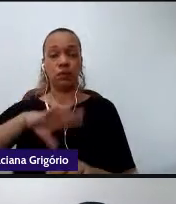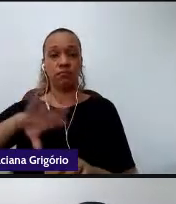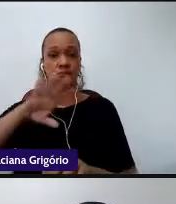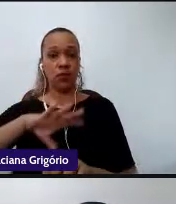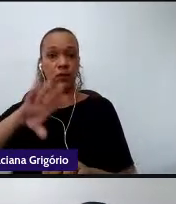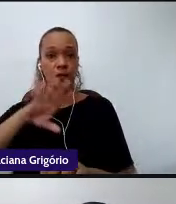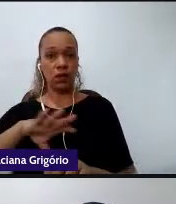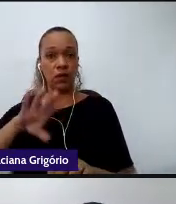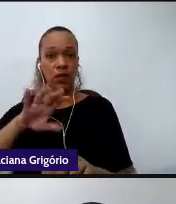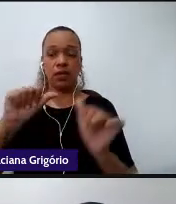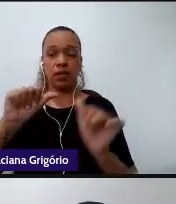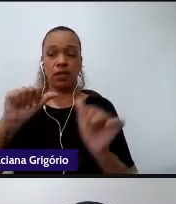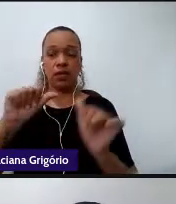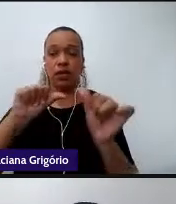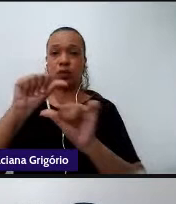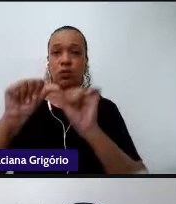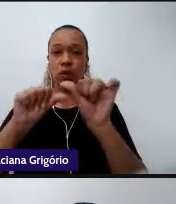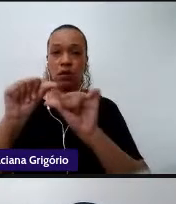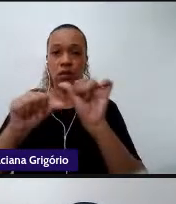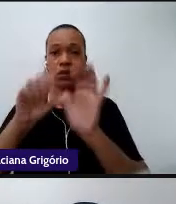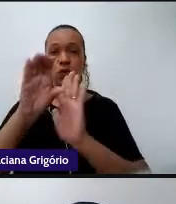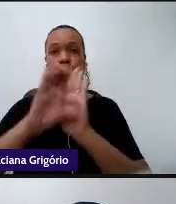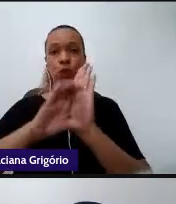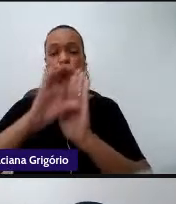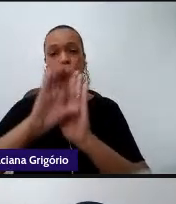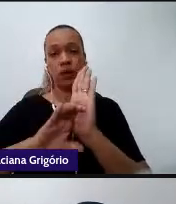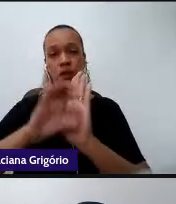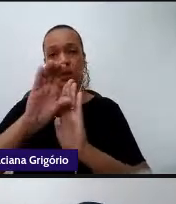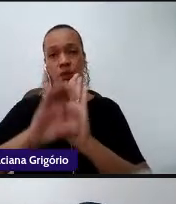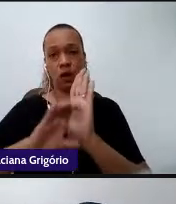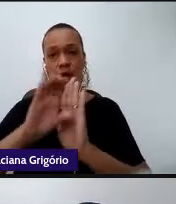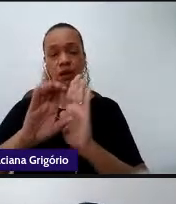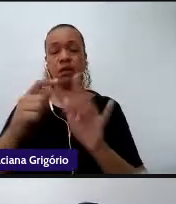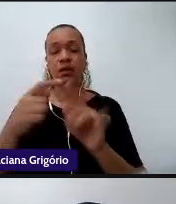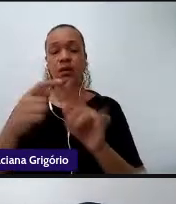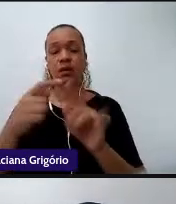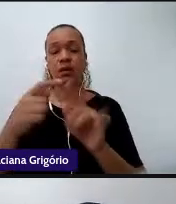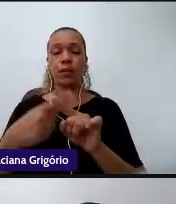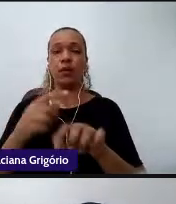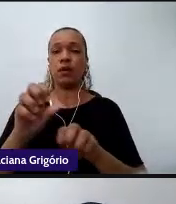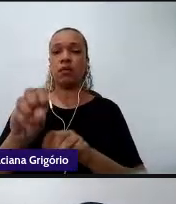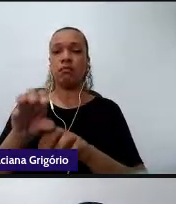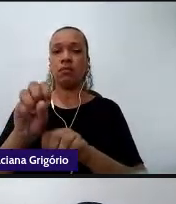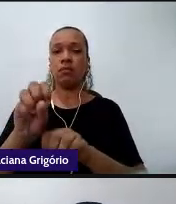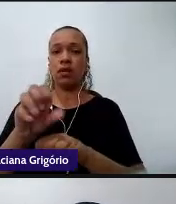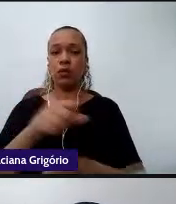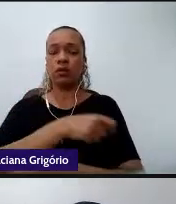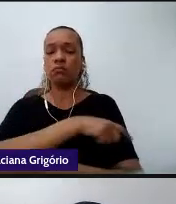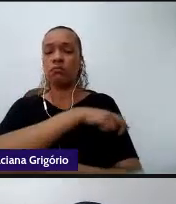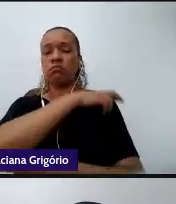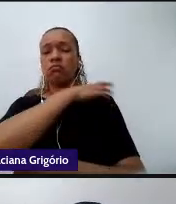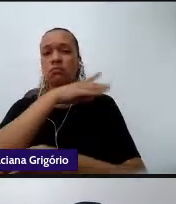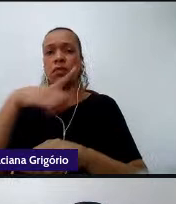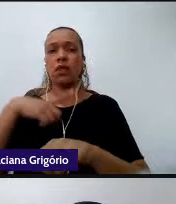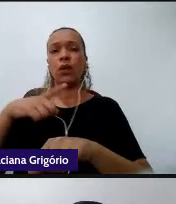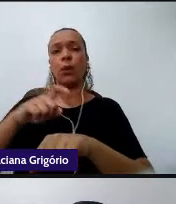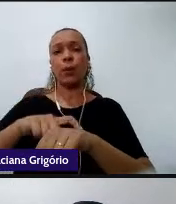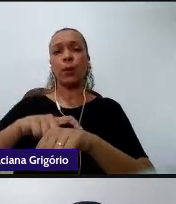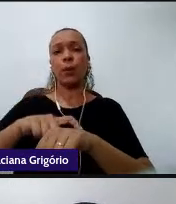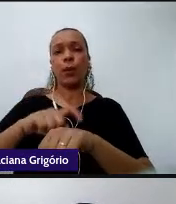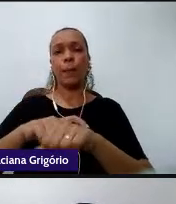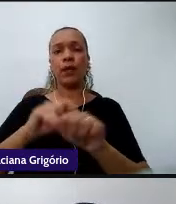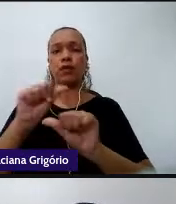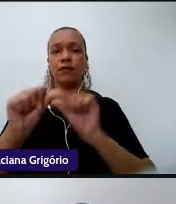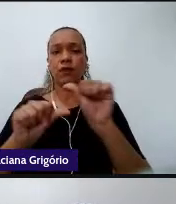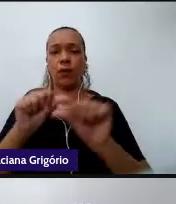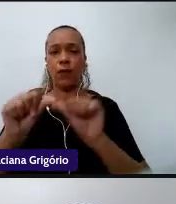isso não é novidade para quem atua na educação básica, a educação básica passa por um momento de reforma e o ensino médio em especial,